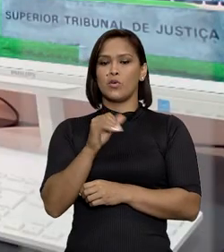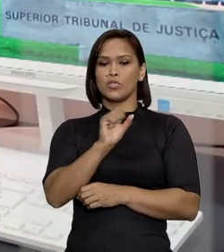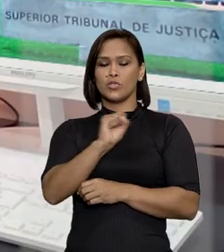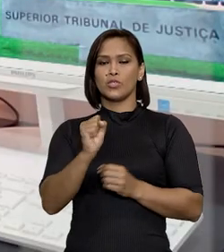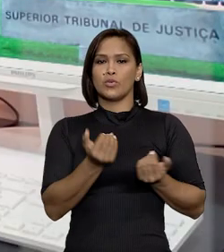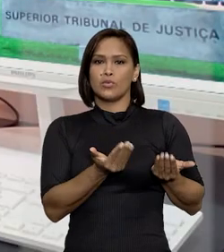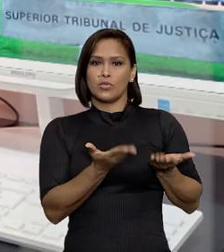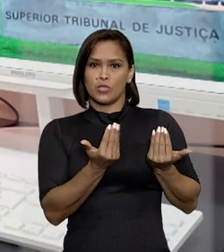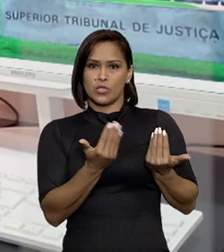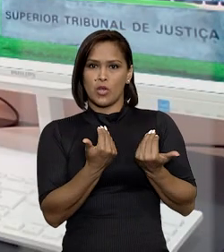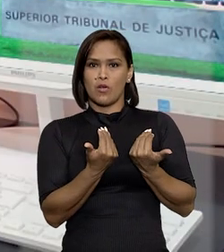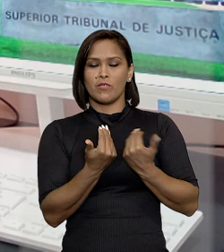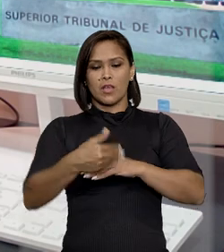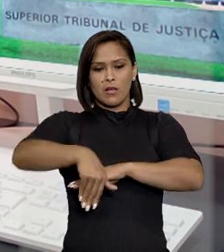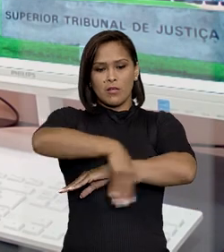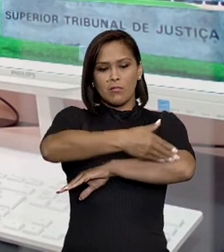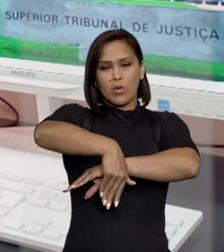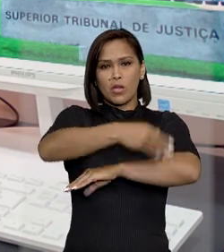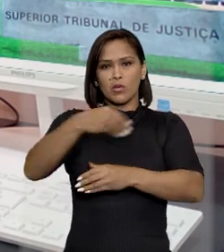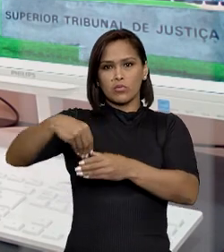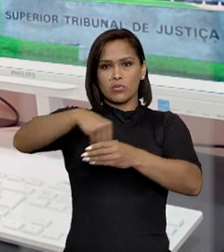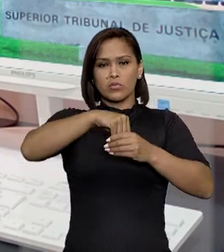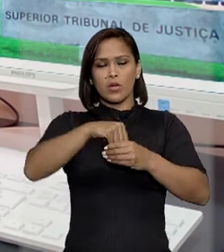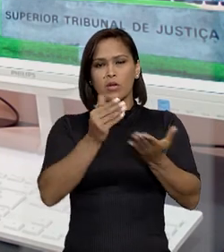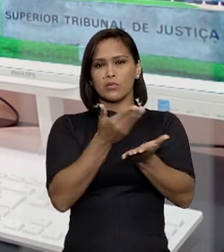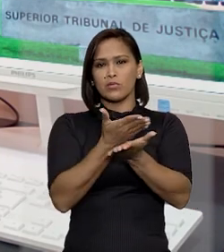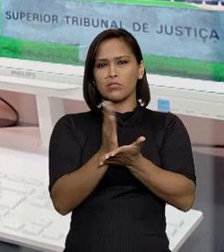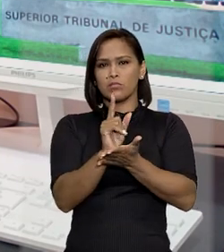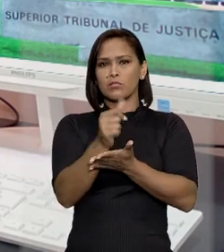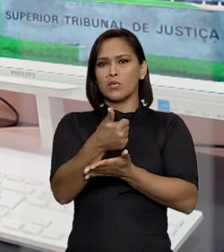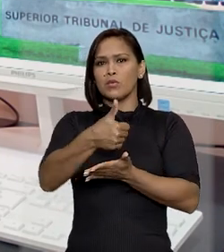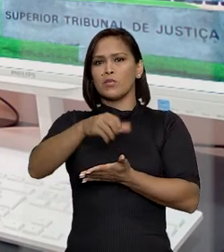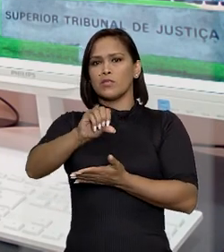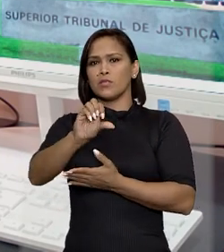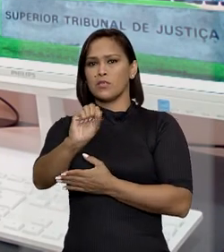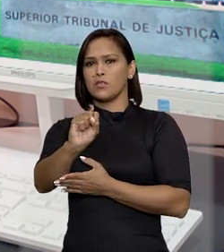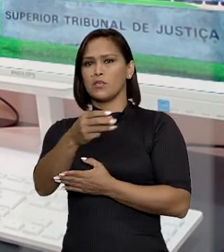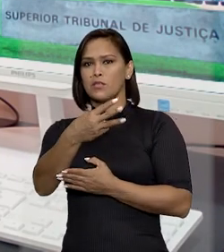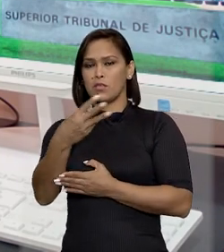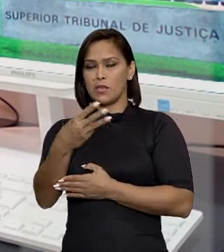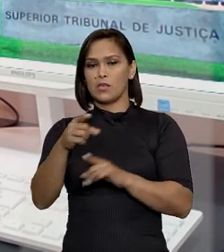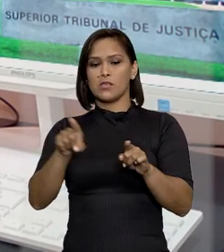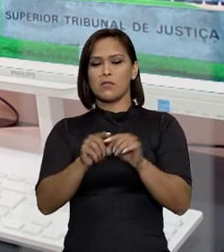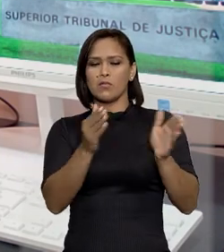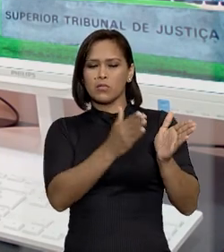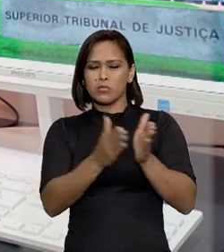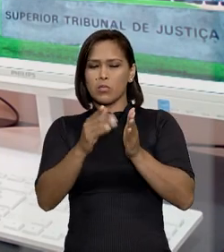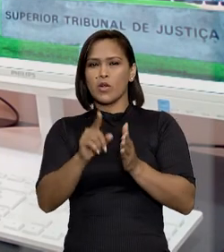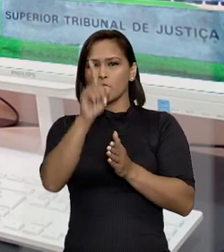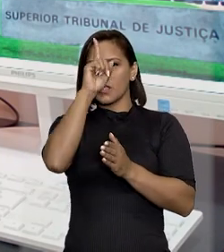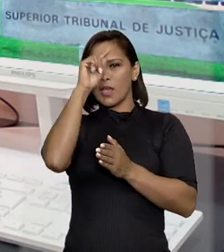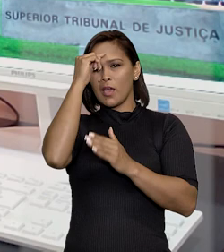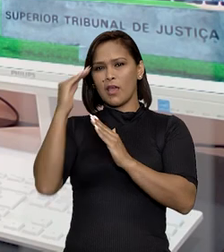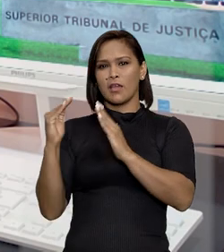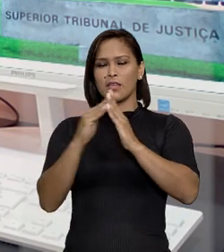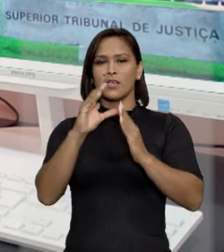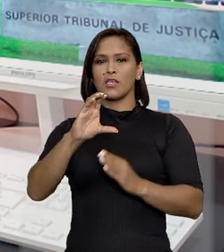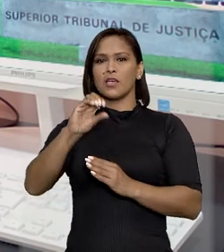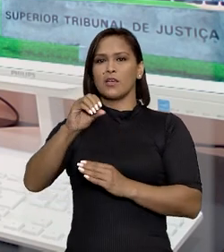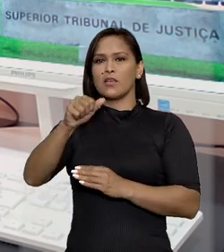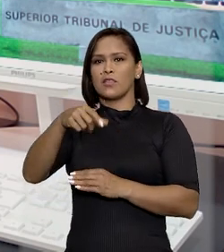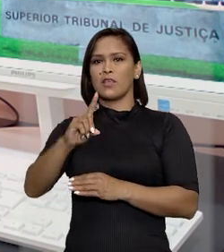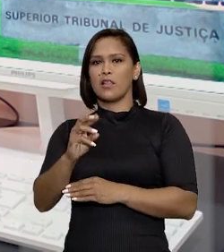A morte de oito jovens moradores de rua ocorreu em 1993, nas proximidades da Igreja